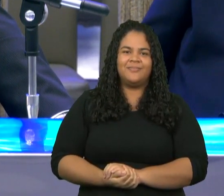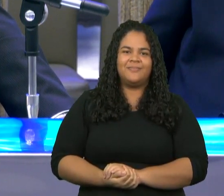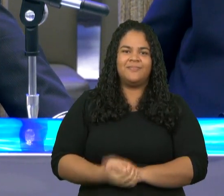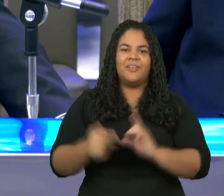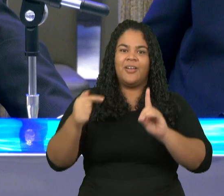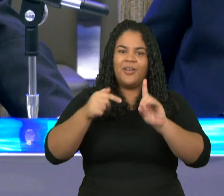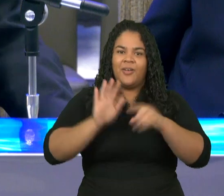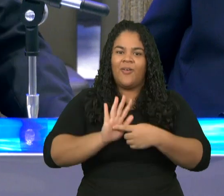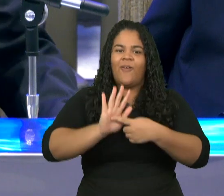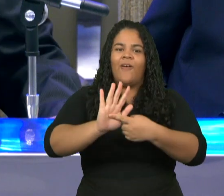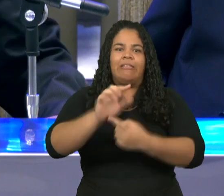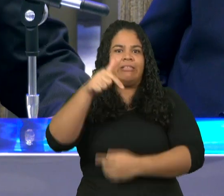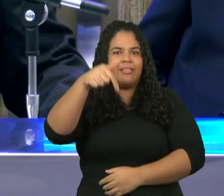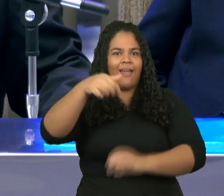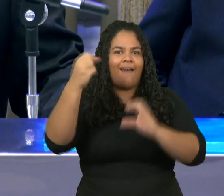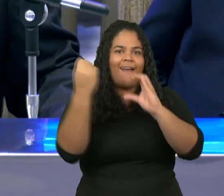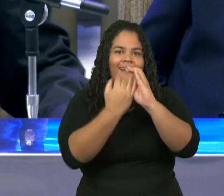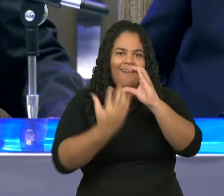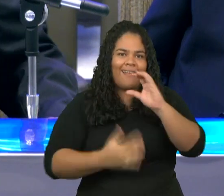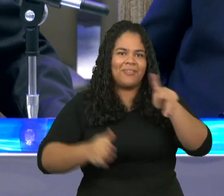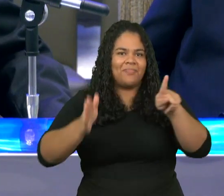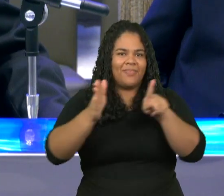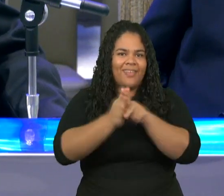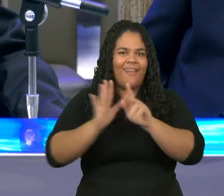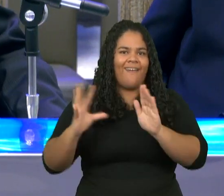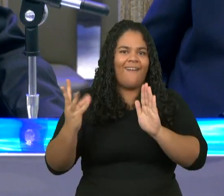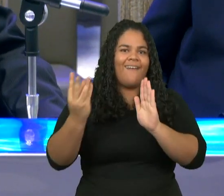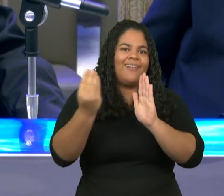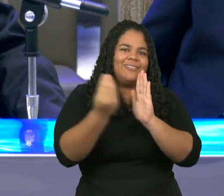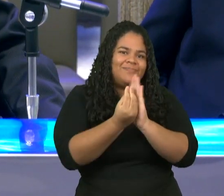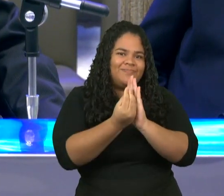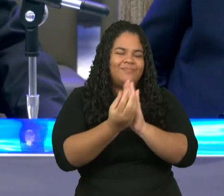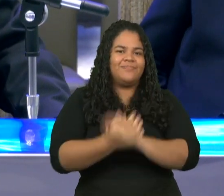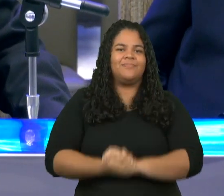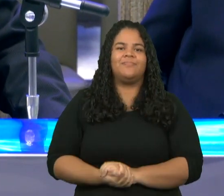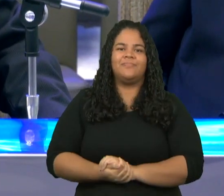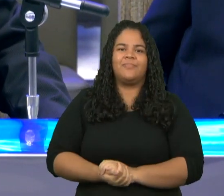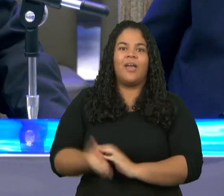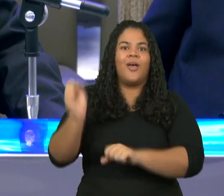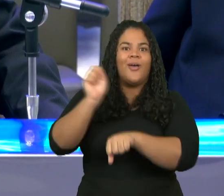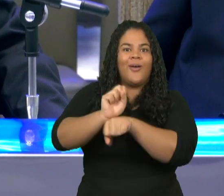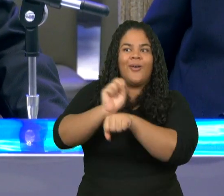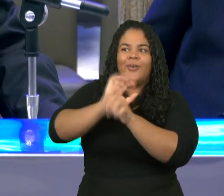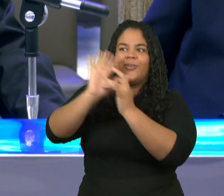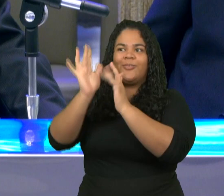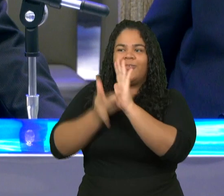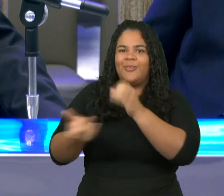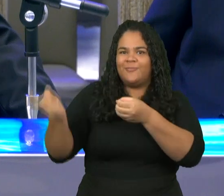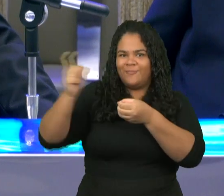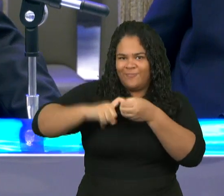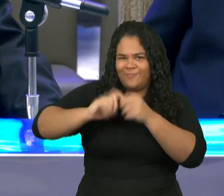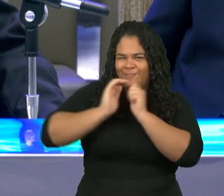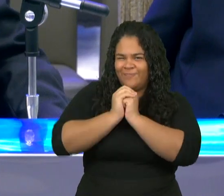da igreja do arrebatamento. Amém, meus irmãos?